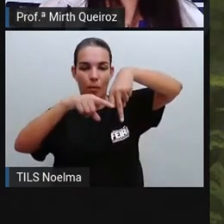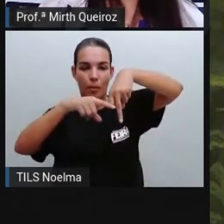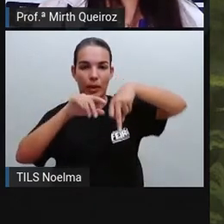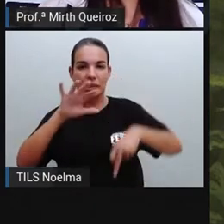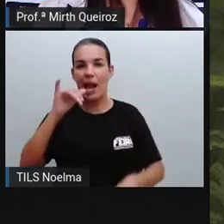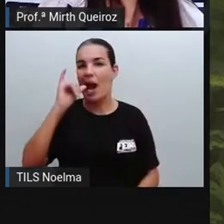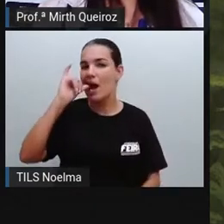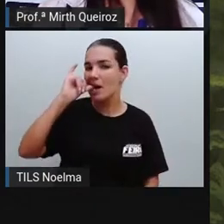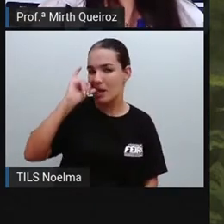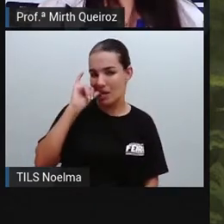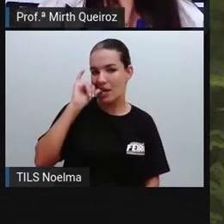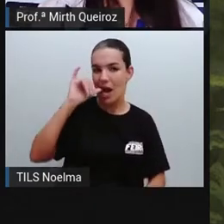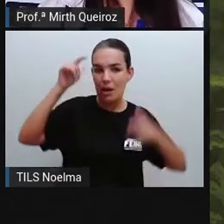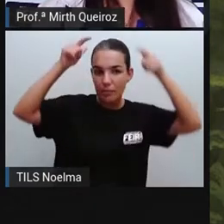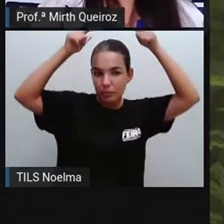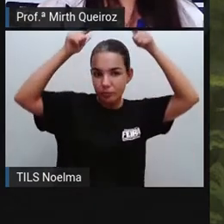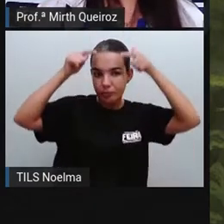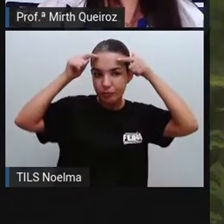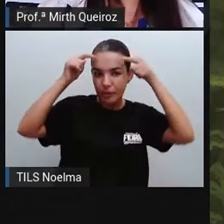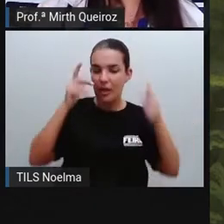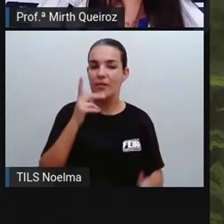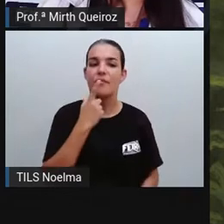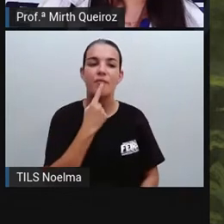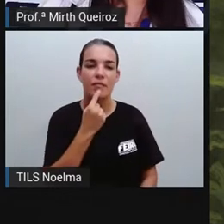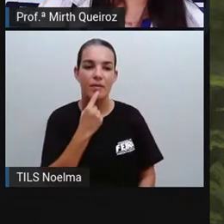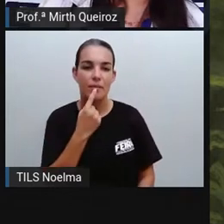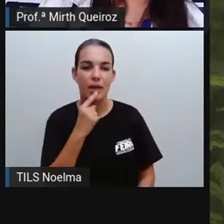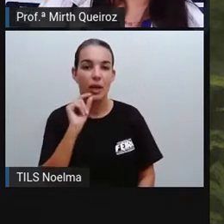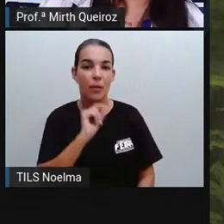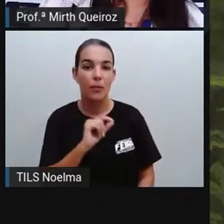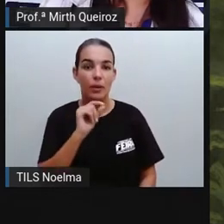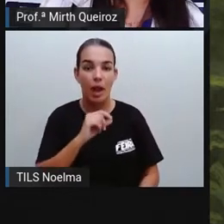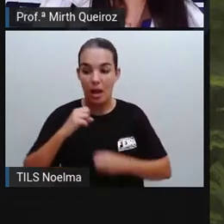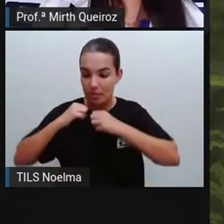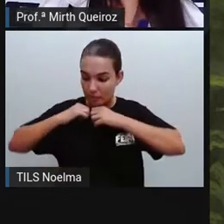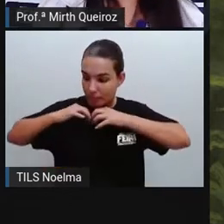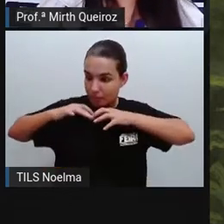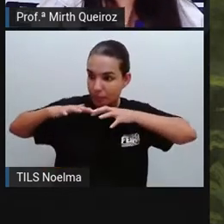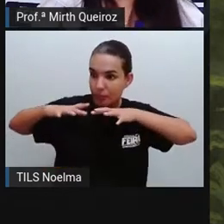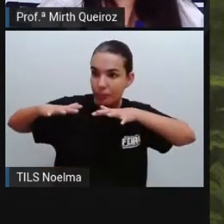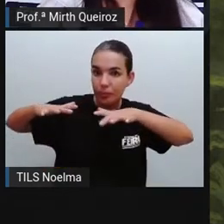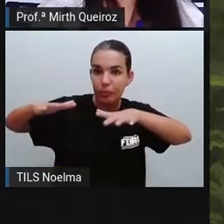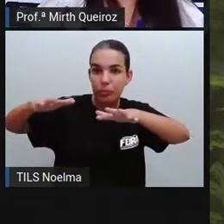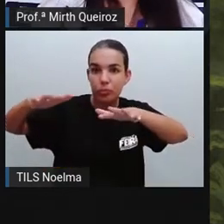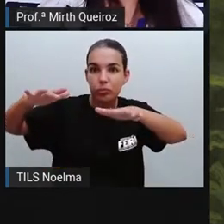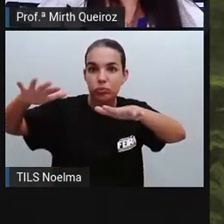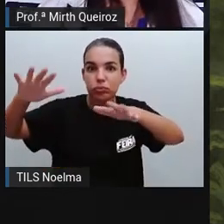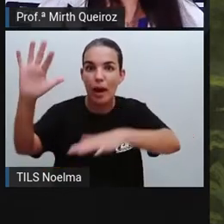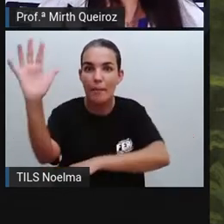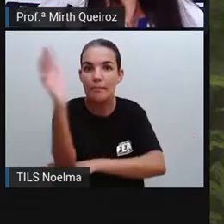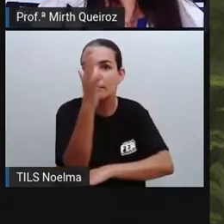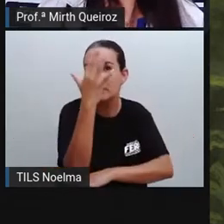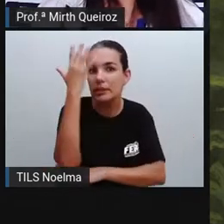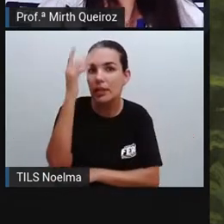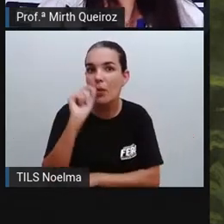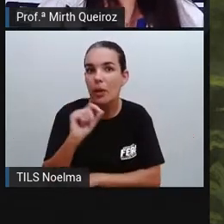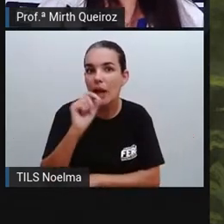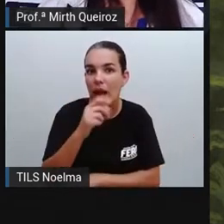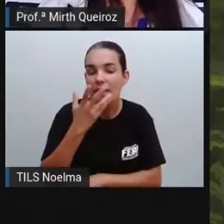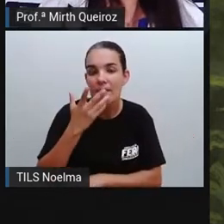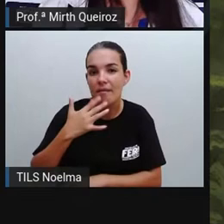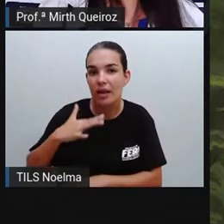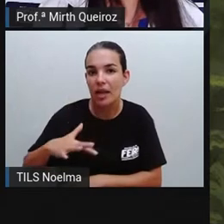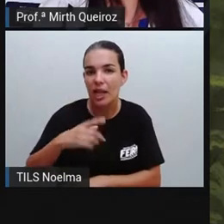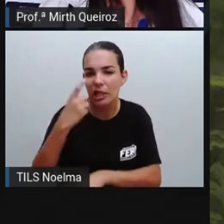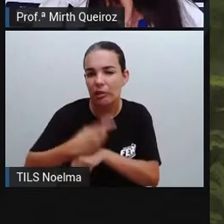boca. E sua tarefa é levar para a mata distante crianças teimosas. E quando morre, em